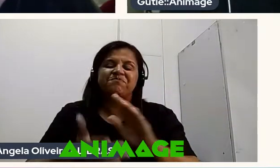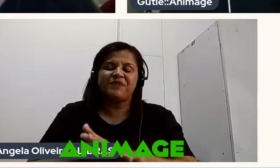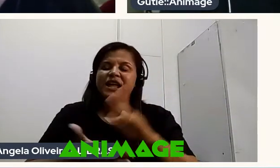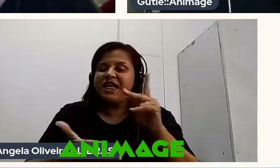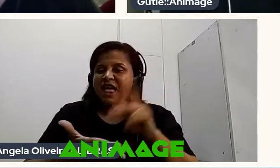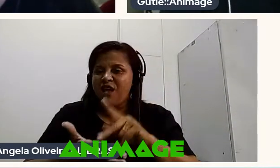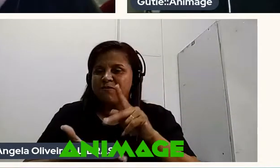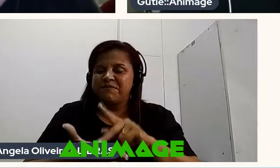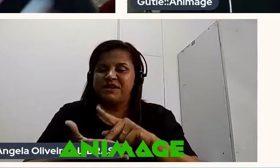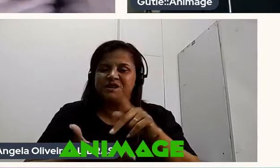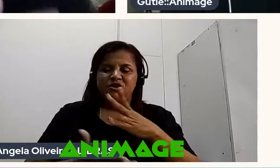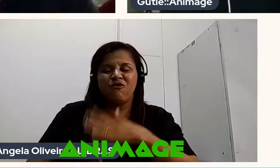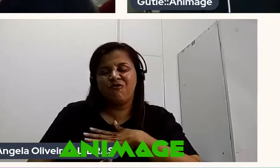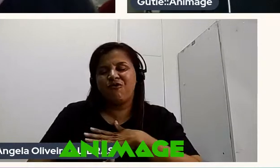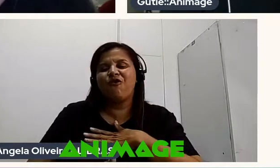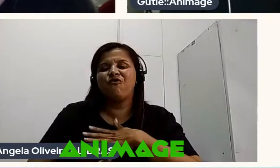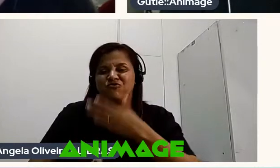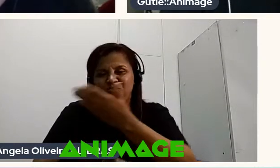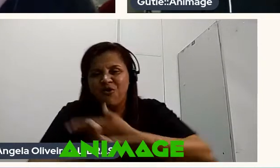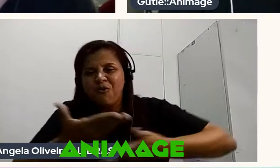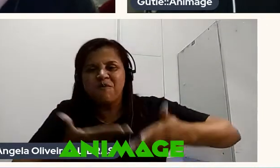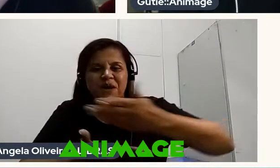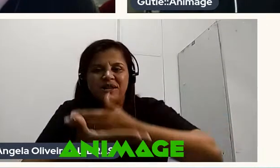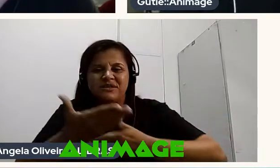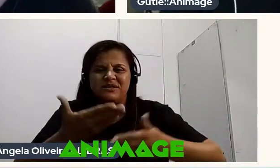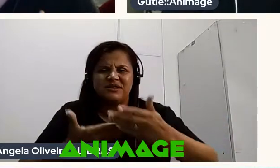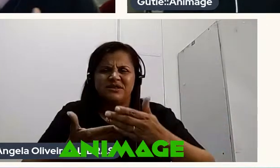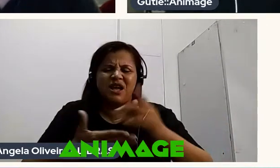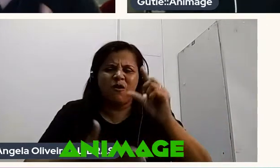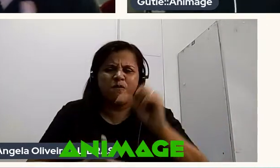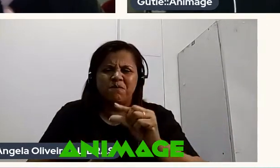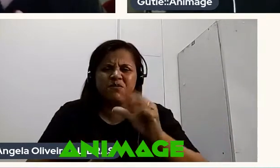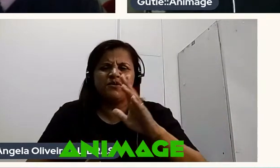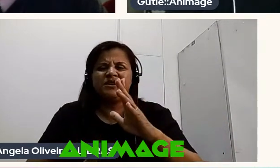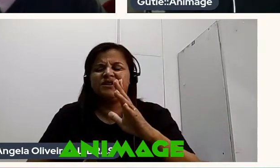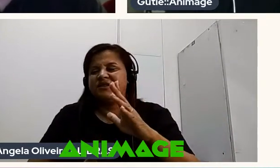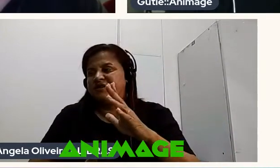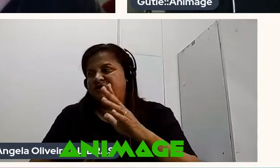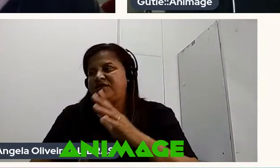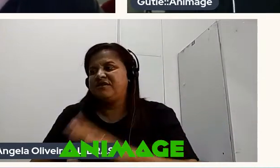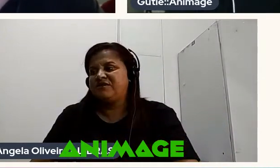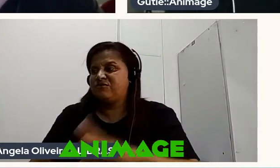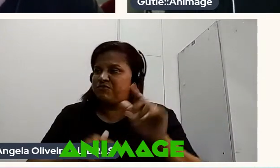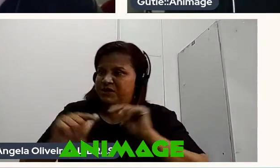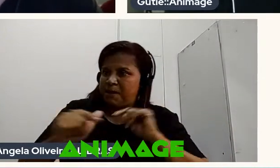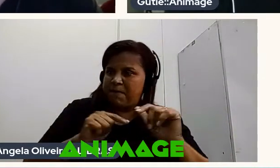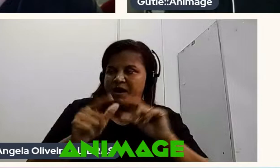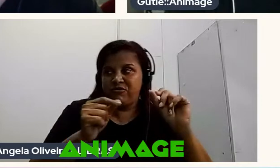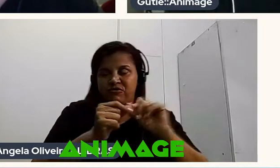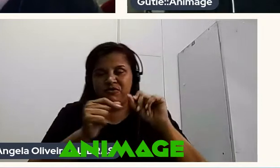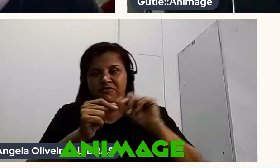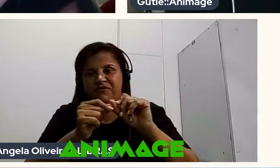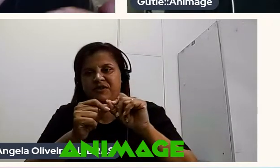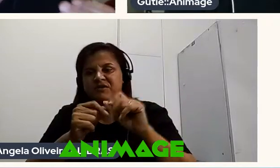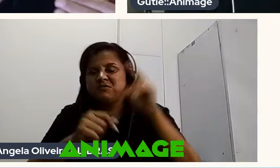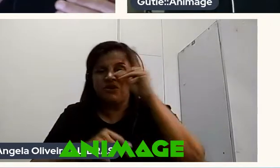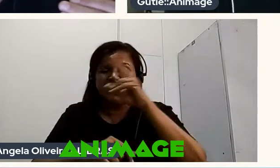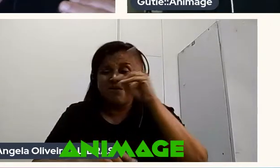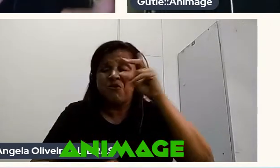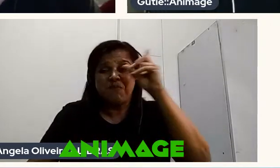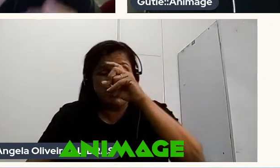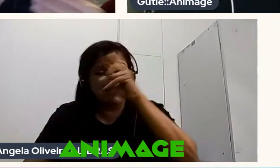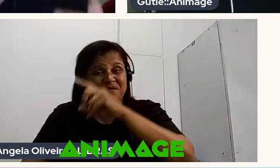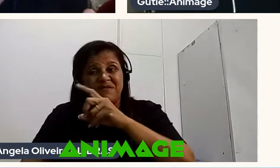Eu gosto muito De compartilhar Inclusive Um pouquinho Do que eu Do meu trabalho Do que eu fiz Porque eu lembro Como era difícil